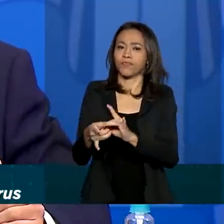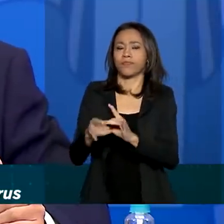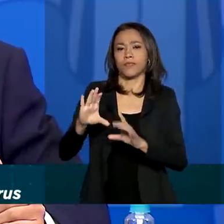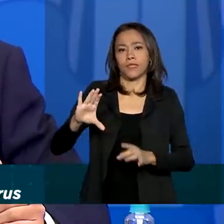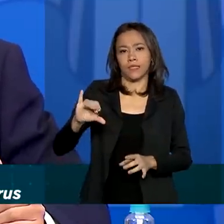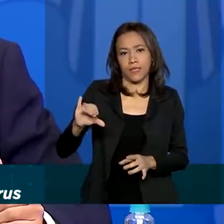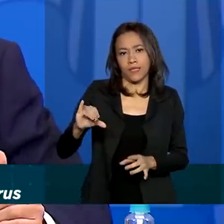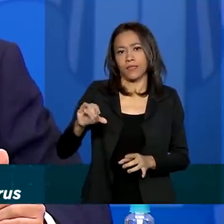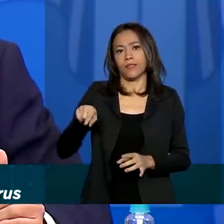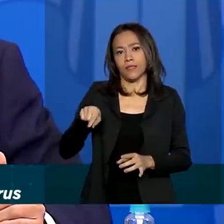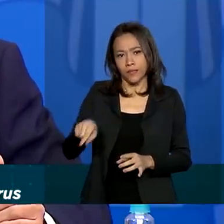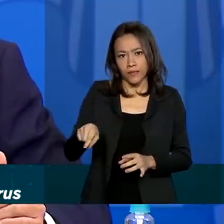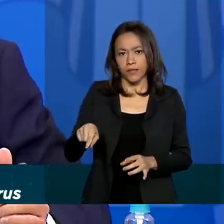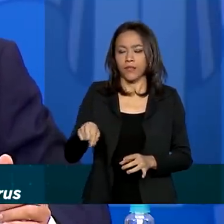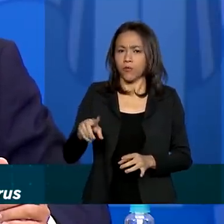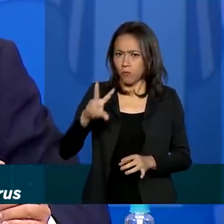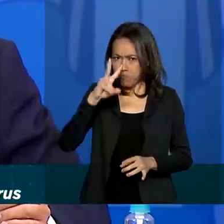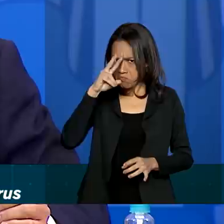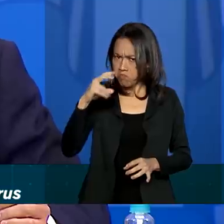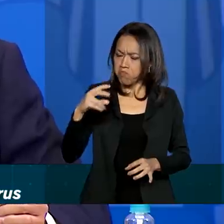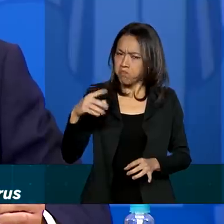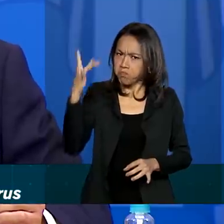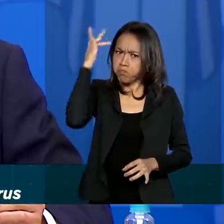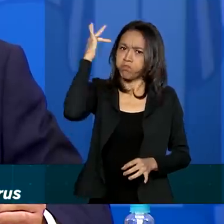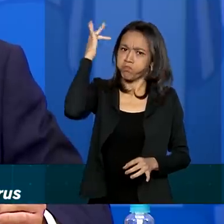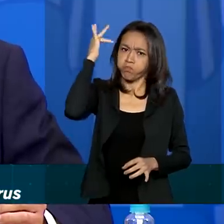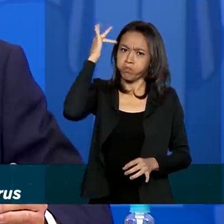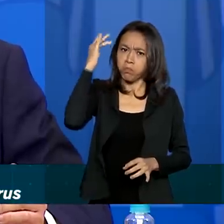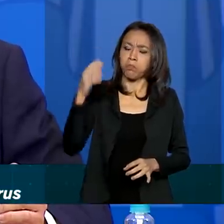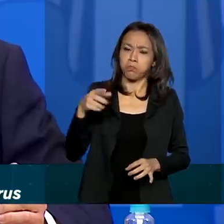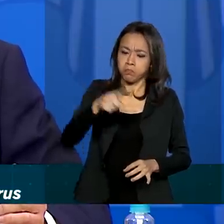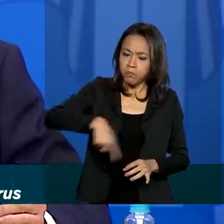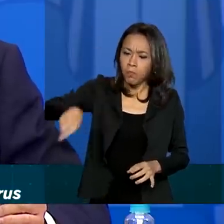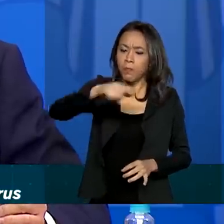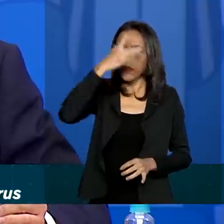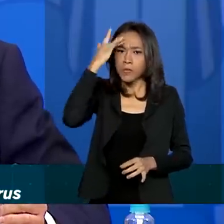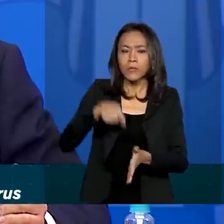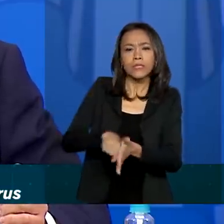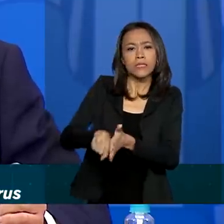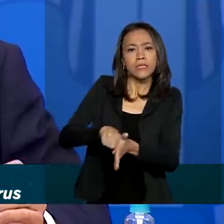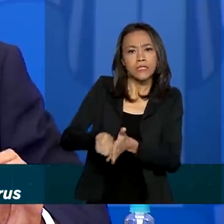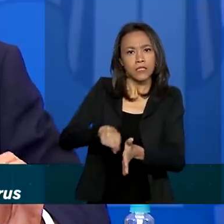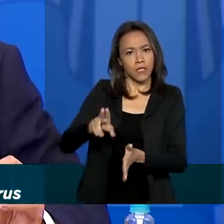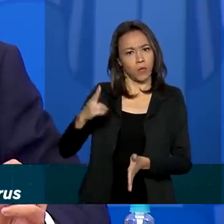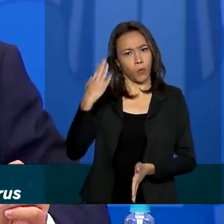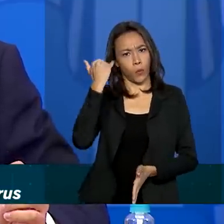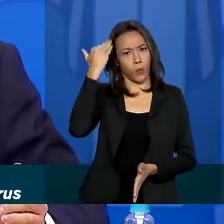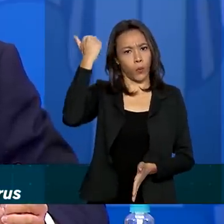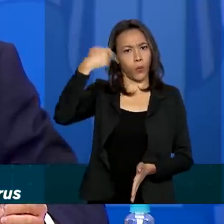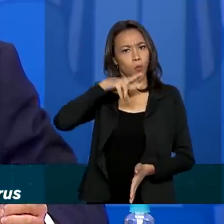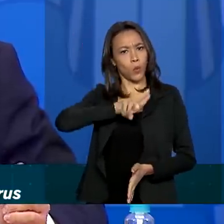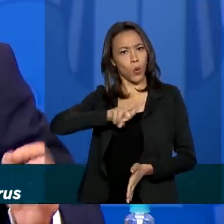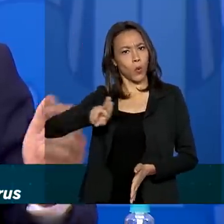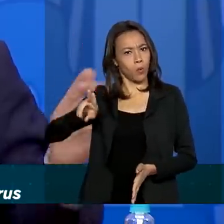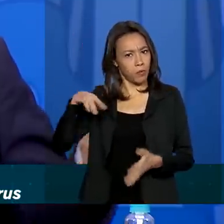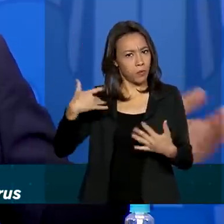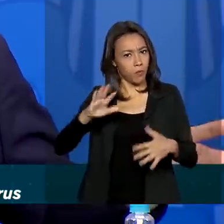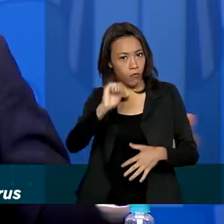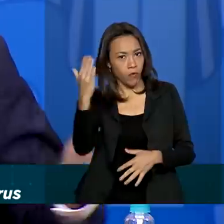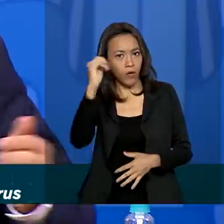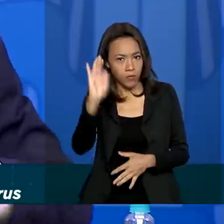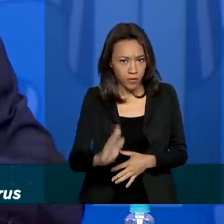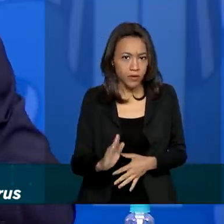alto gabarito no Brasil, por cientistas brasileiros que são renomados, inclusive no exterior também, é importante citar essa parte.